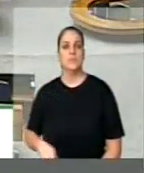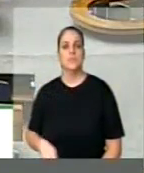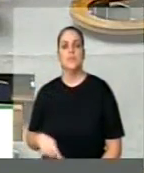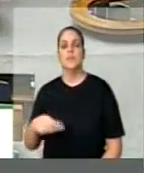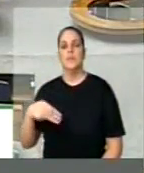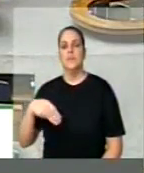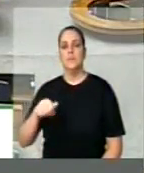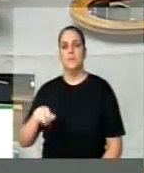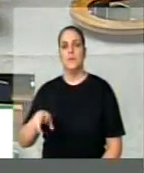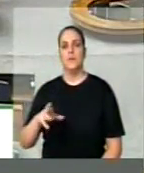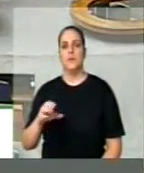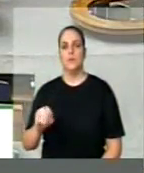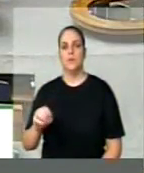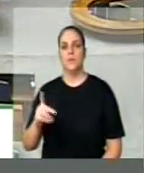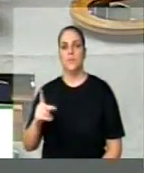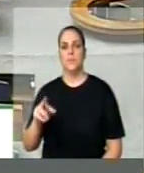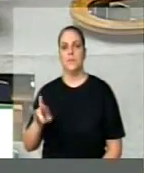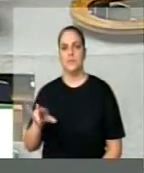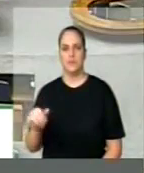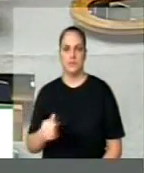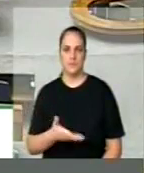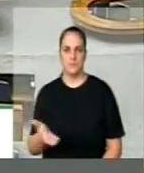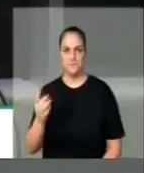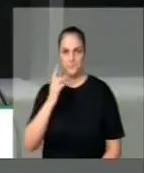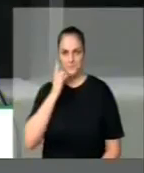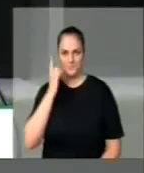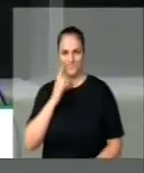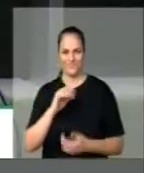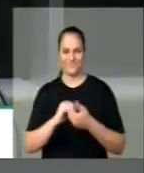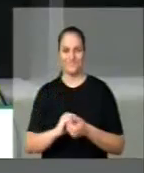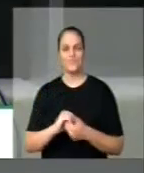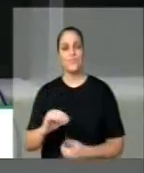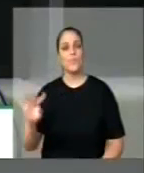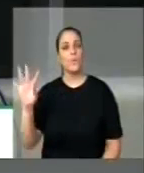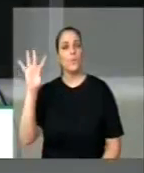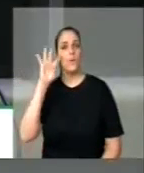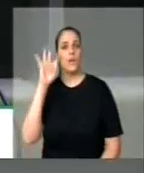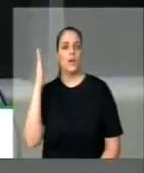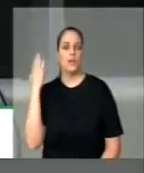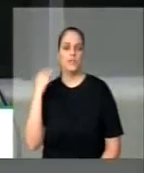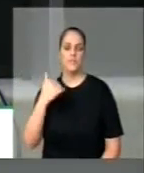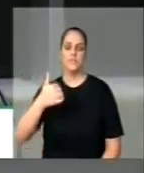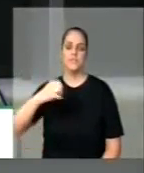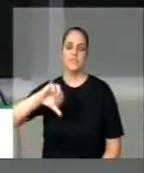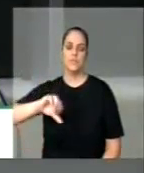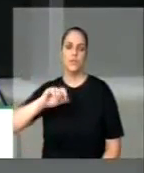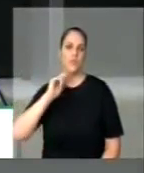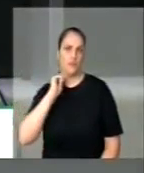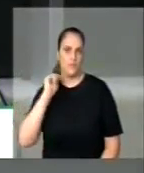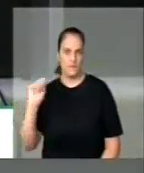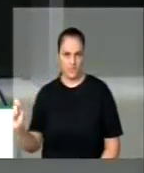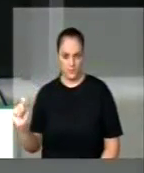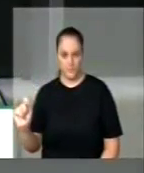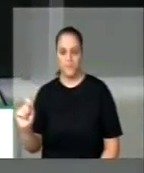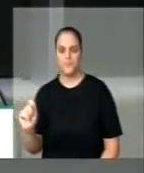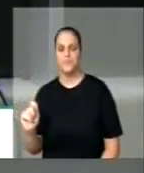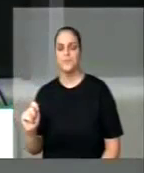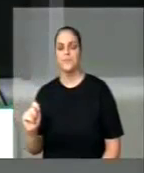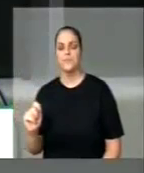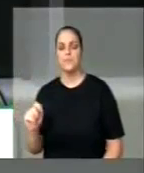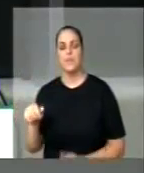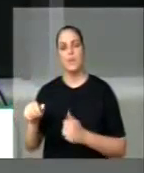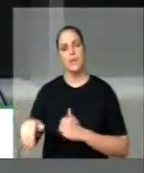caros deputados, queridas deputadas, nessa quarta-feira, 19 de abril, o Exército